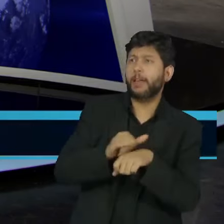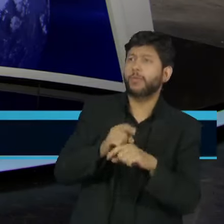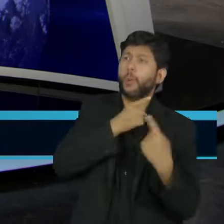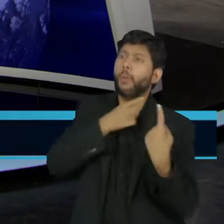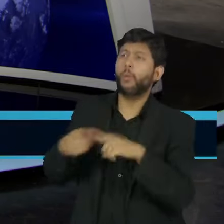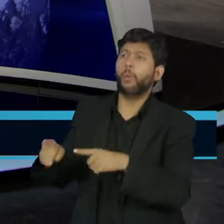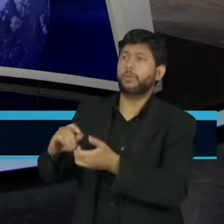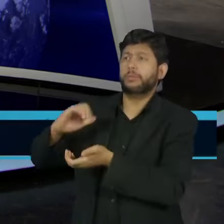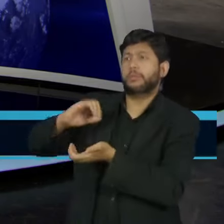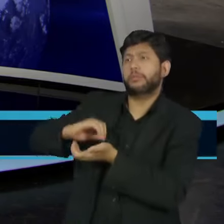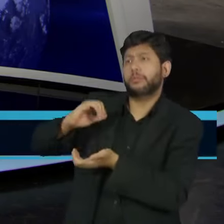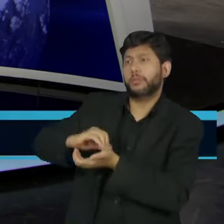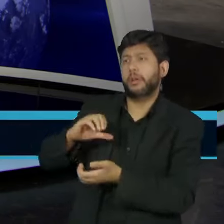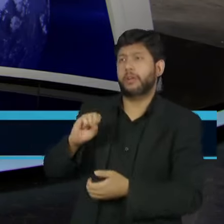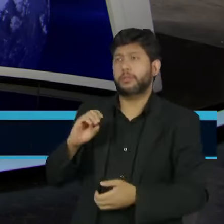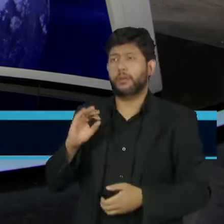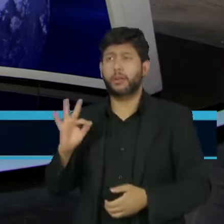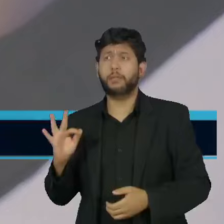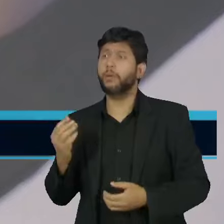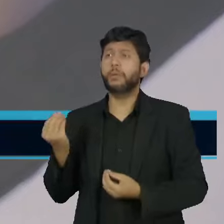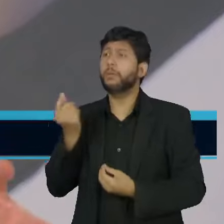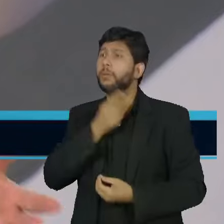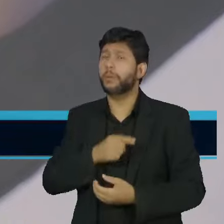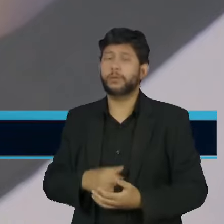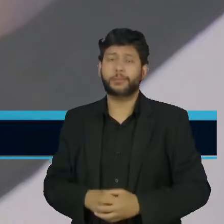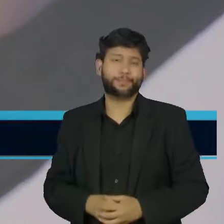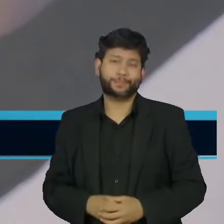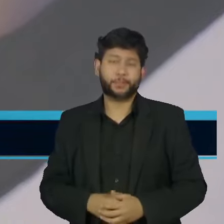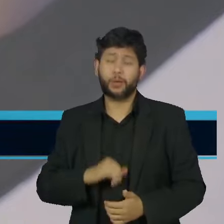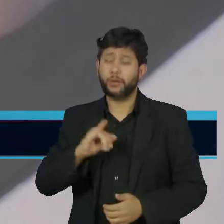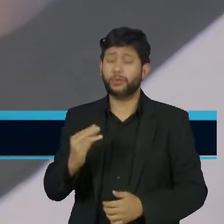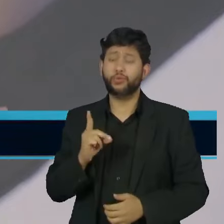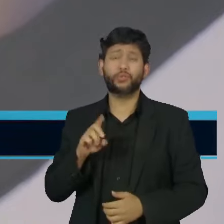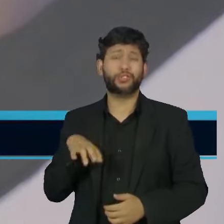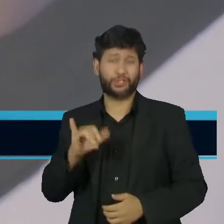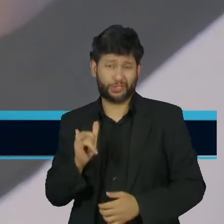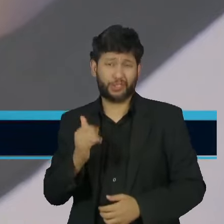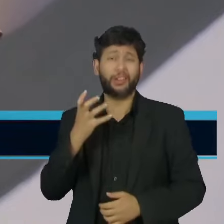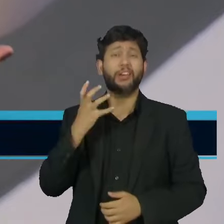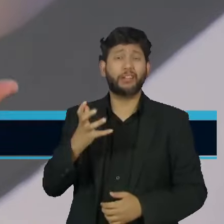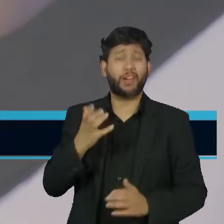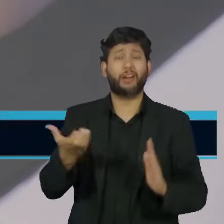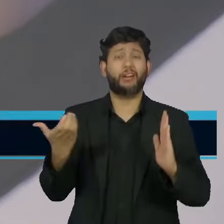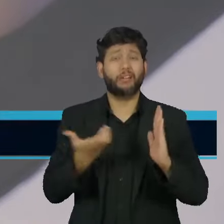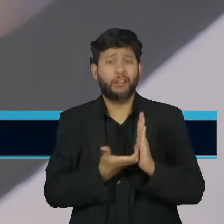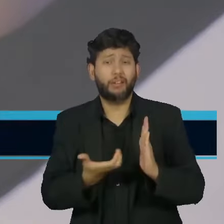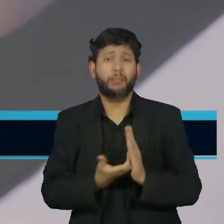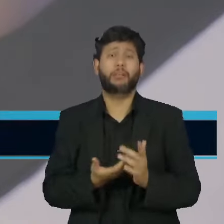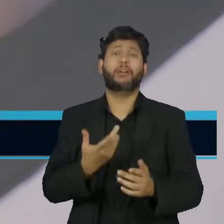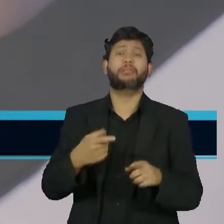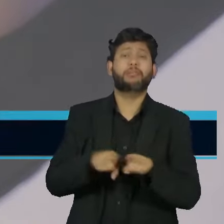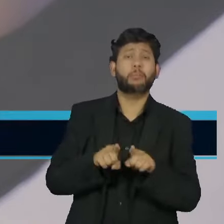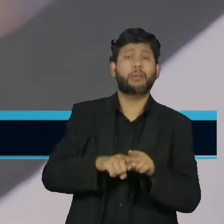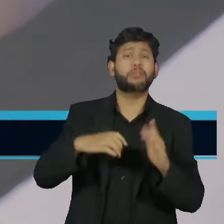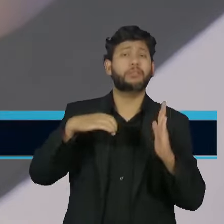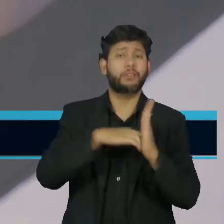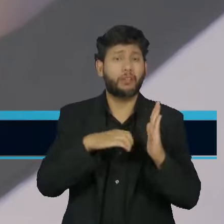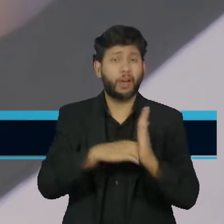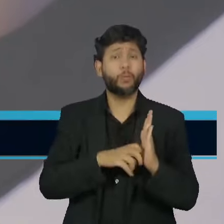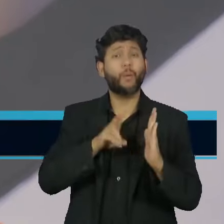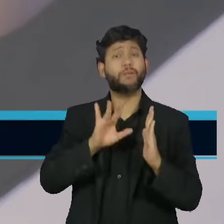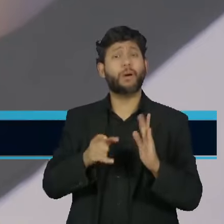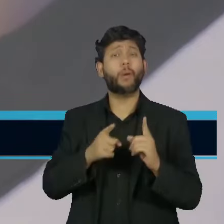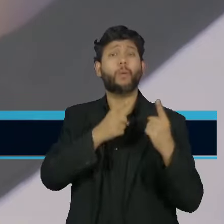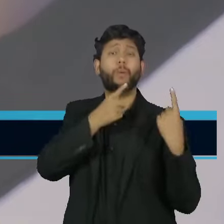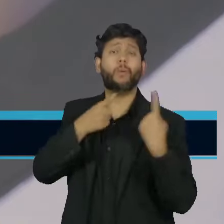ações nós podemos esperar? Ele está esperando que a Câmara e o Senado vão adotar novas medidas